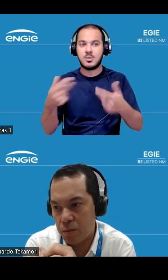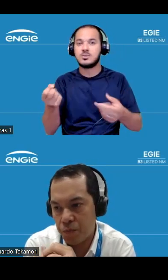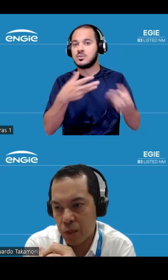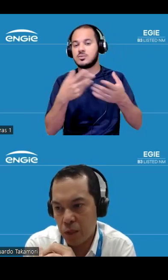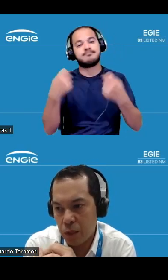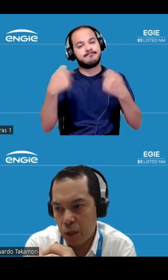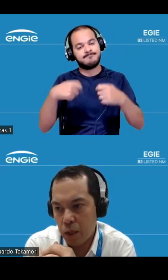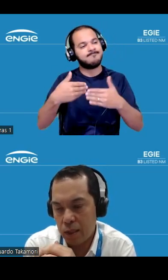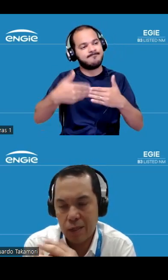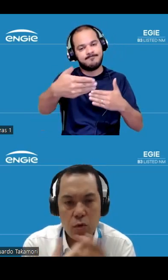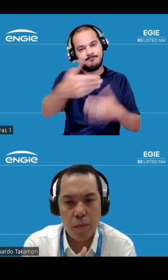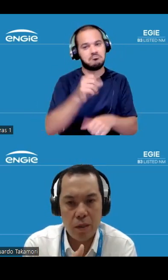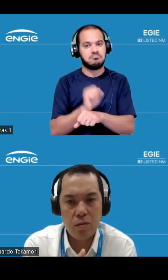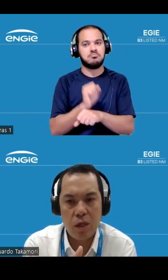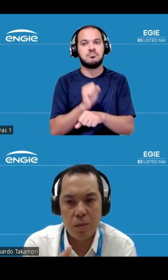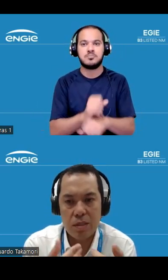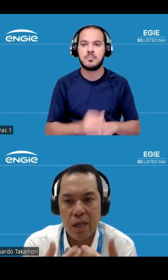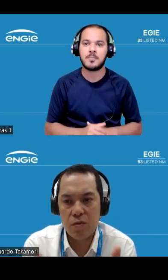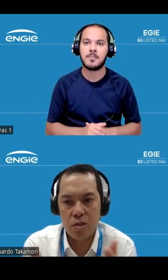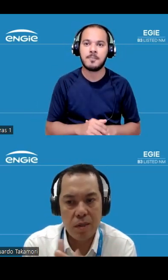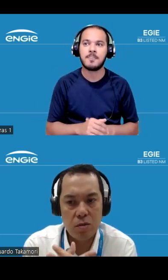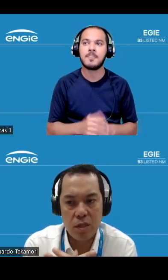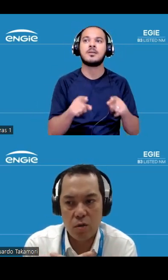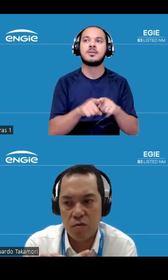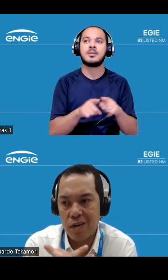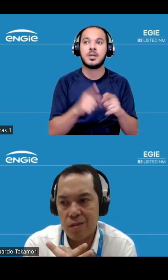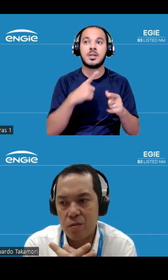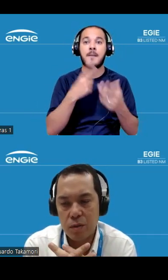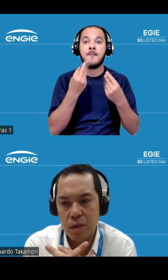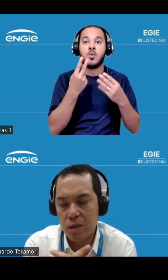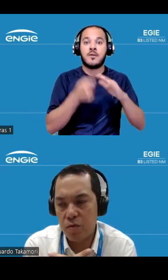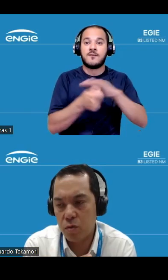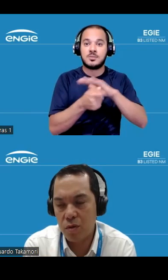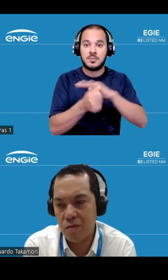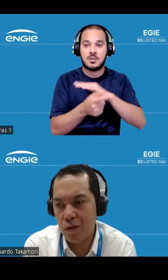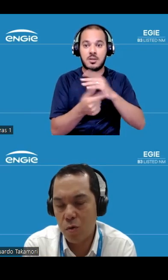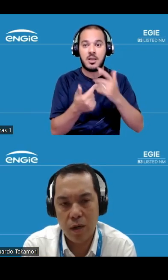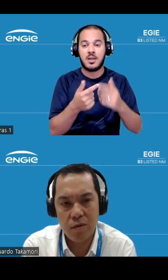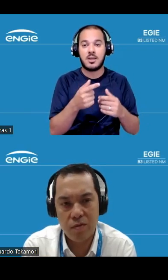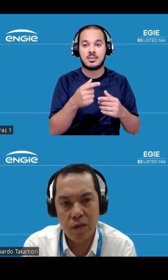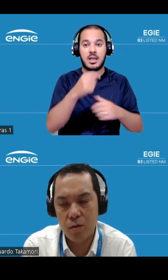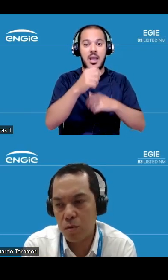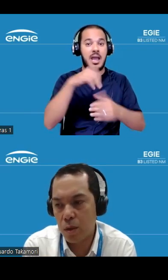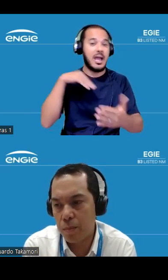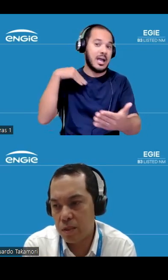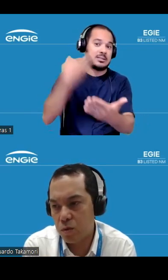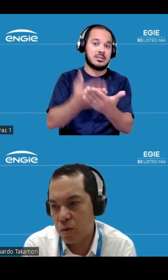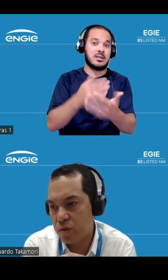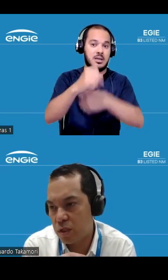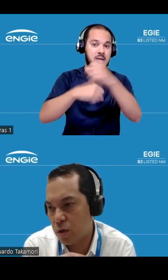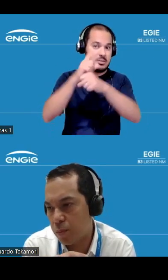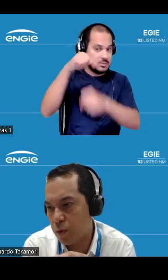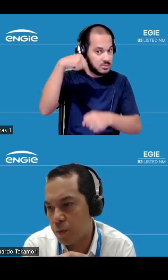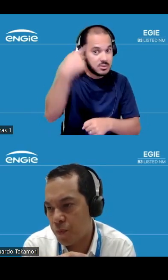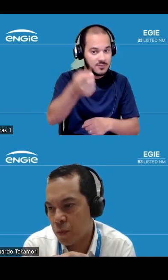longo prazo e naturalmente tem uma série de investimentos em renováveis que vão entrar até o final do ano que vem como o Rafael apresentou